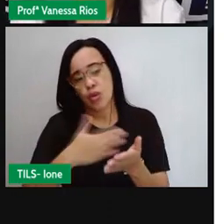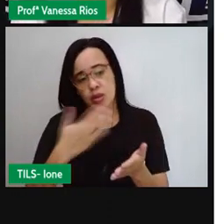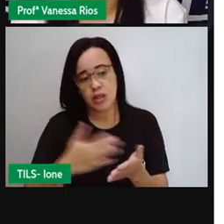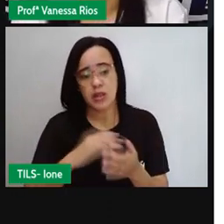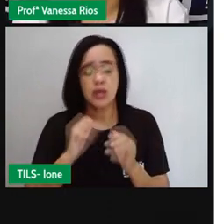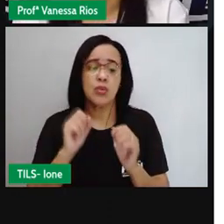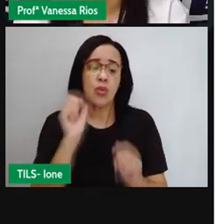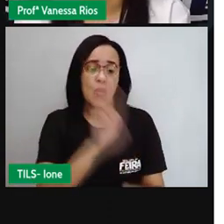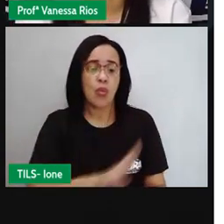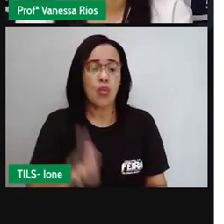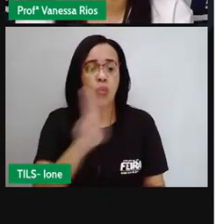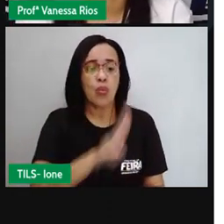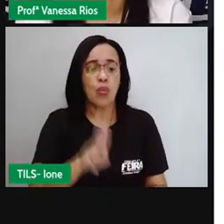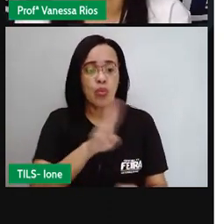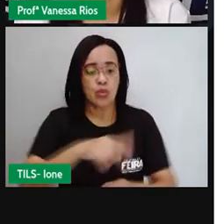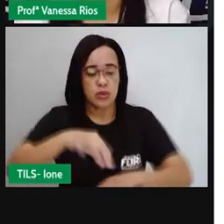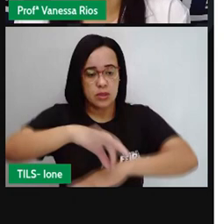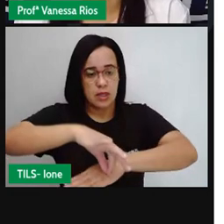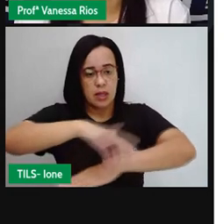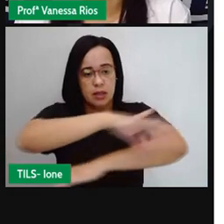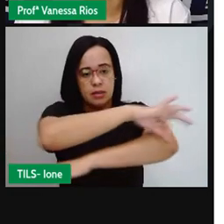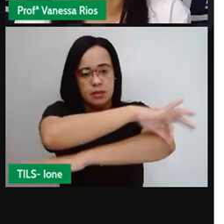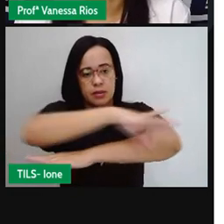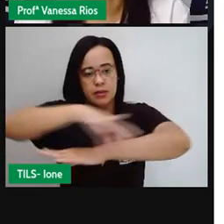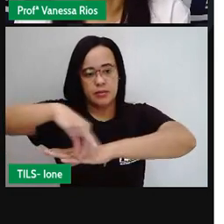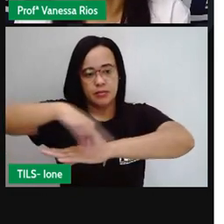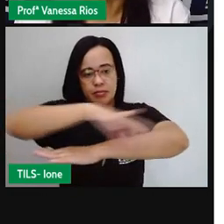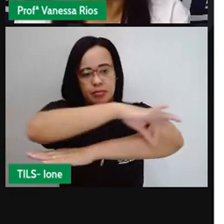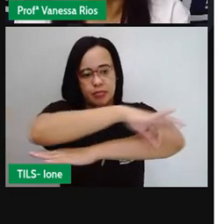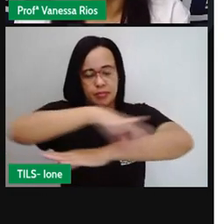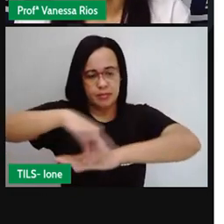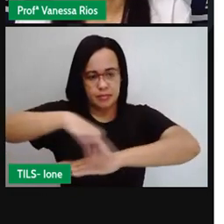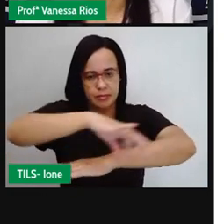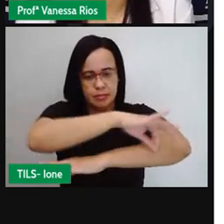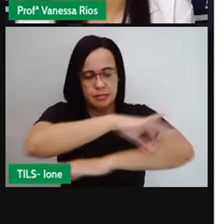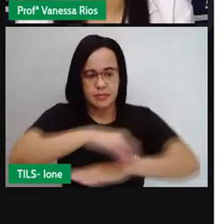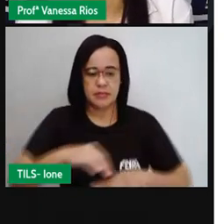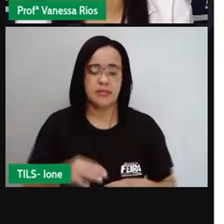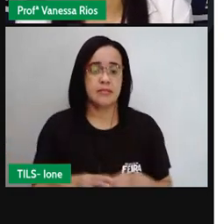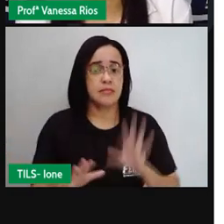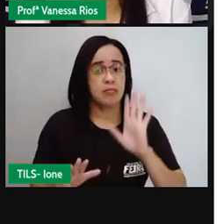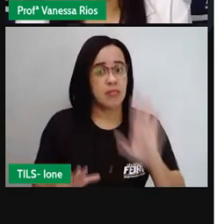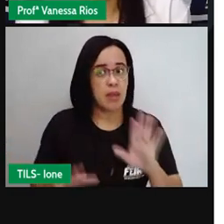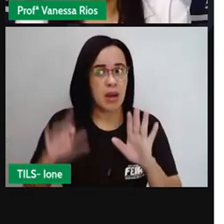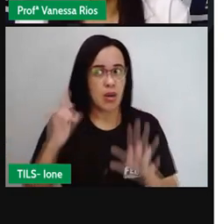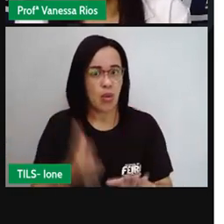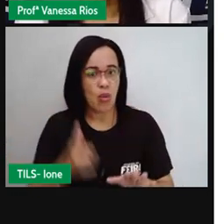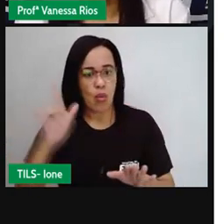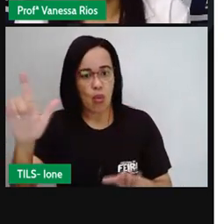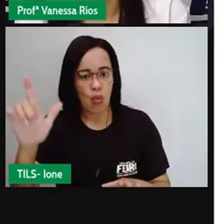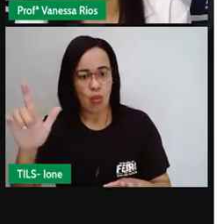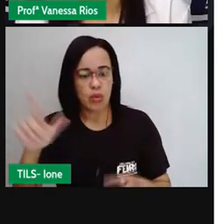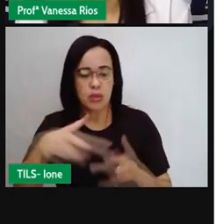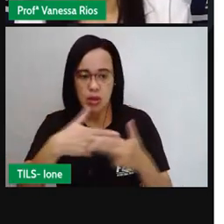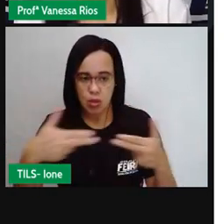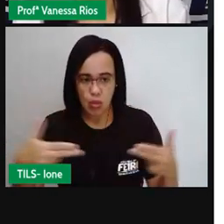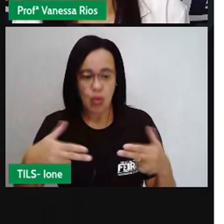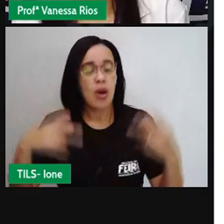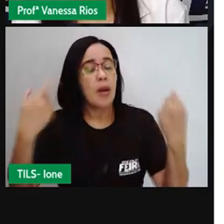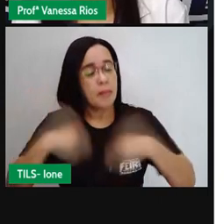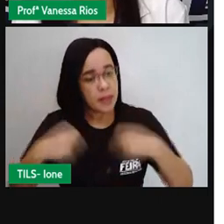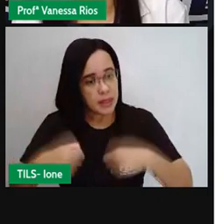a gente vai utilizar outros instrumentos, porque aí não vai ser medido mais em centímetro. Já vão utilizar unidades de medida maior para